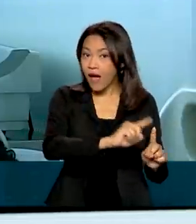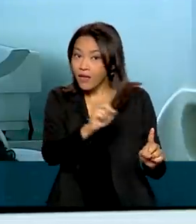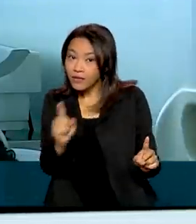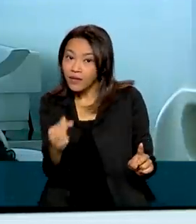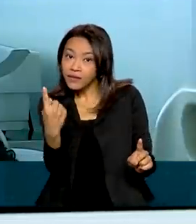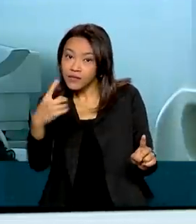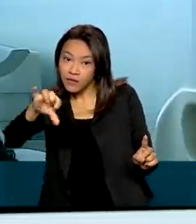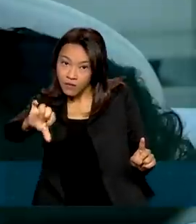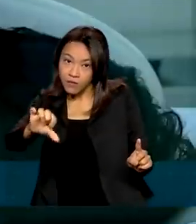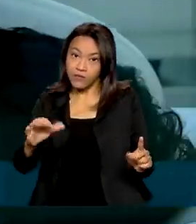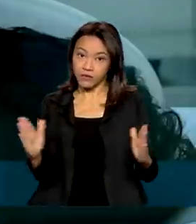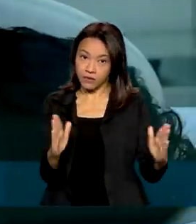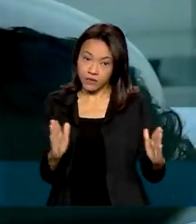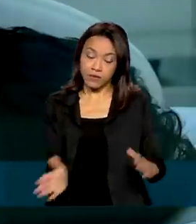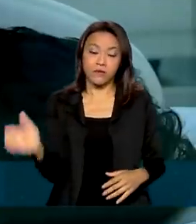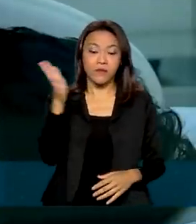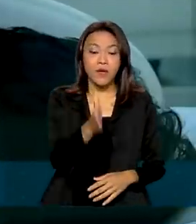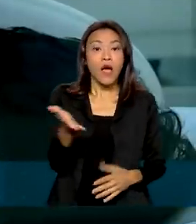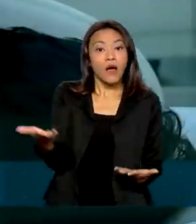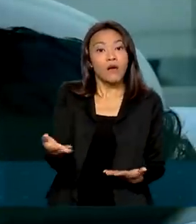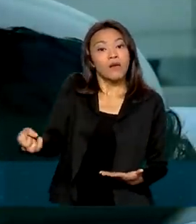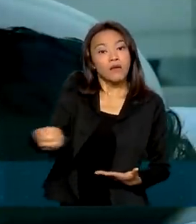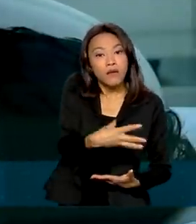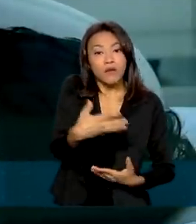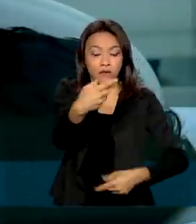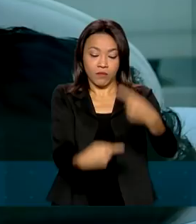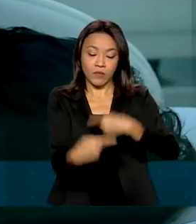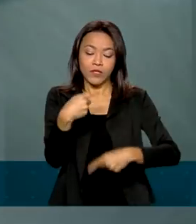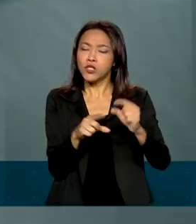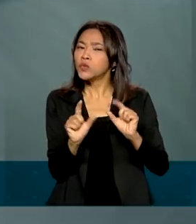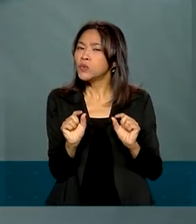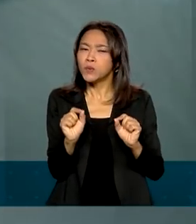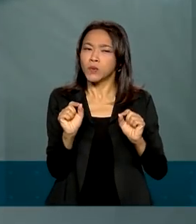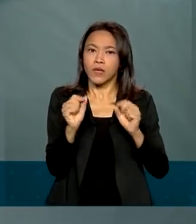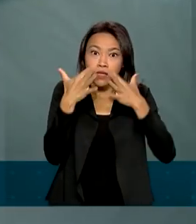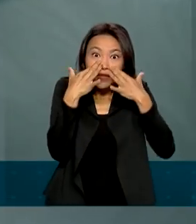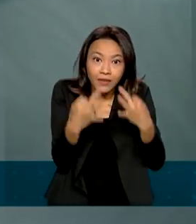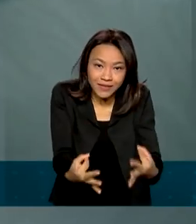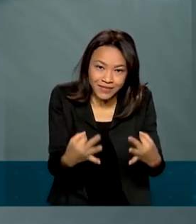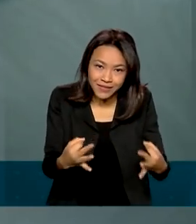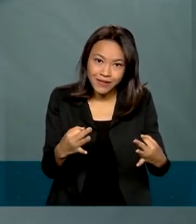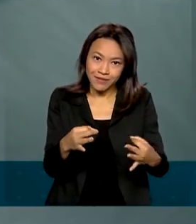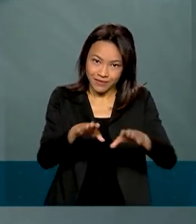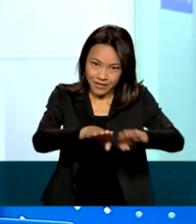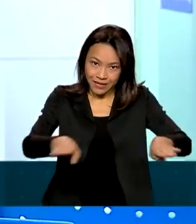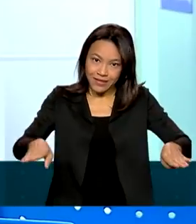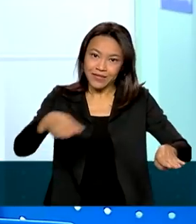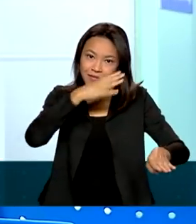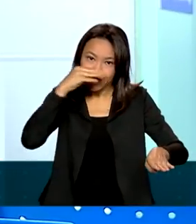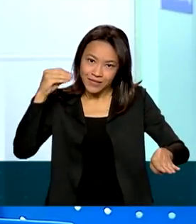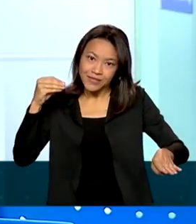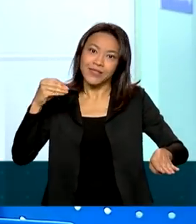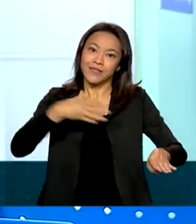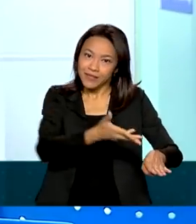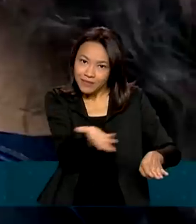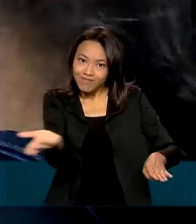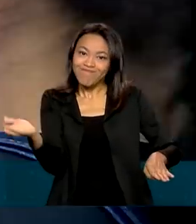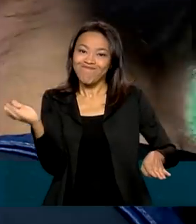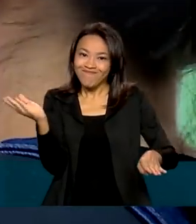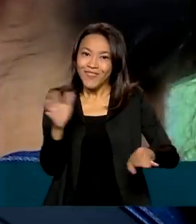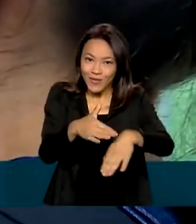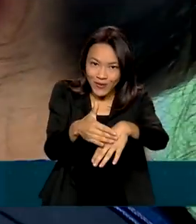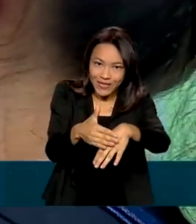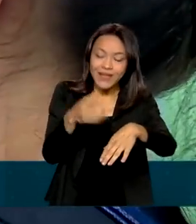E a partir de agora, com a nova Política Nacional de Atenção à Oncologia Pediátrica, crianças e adolescentes